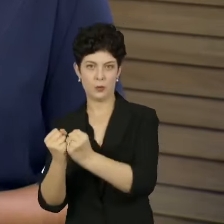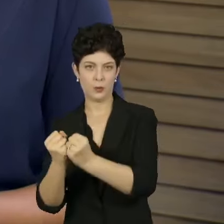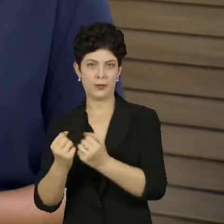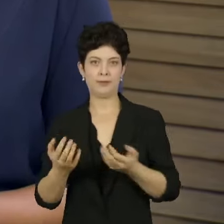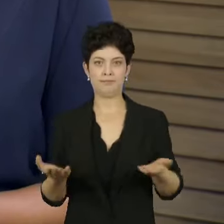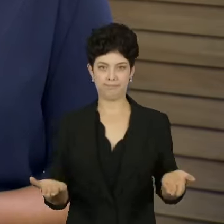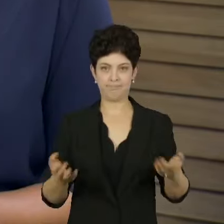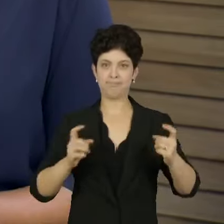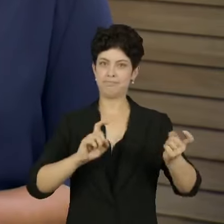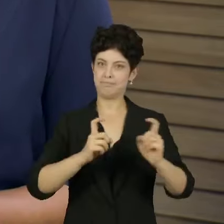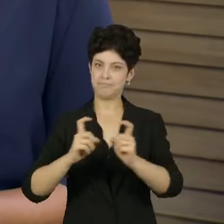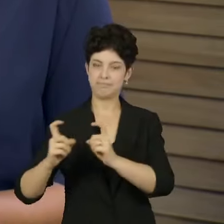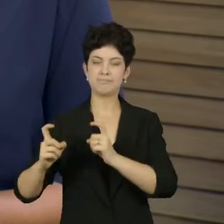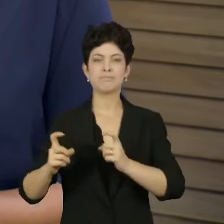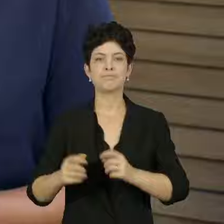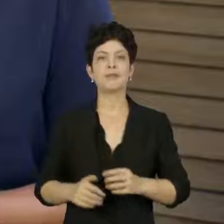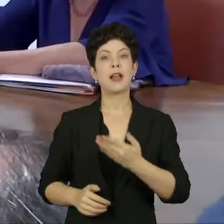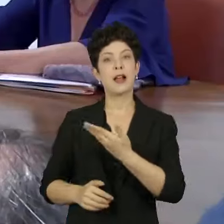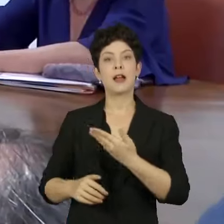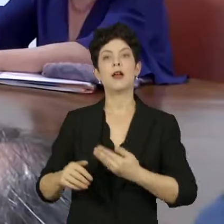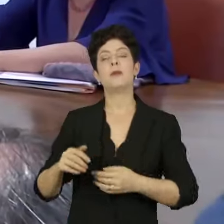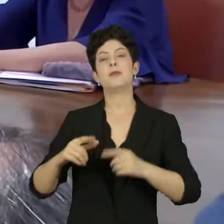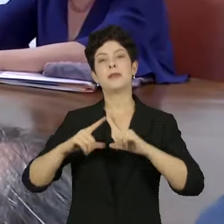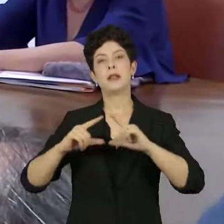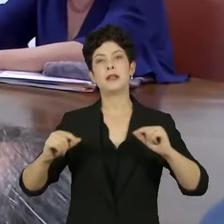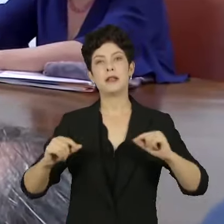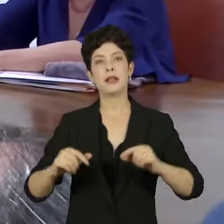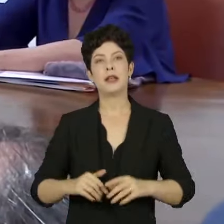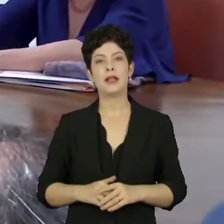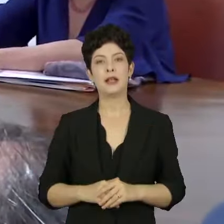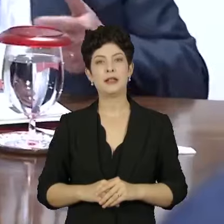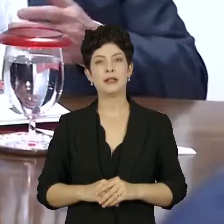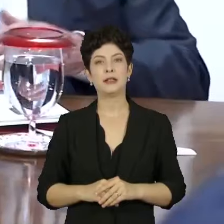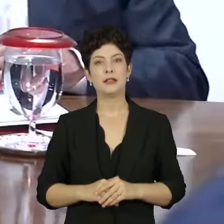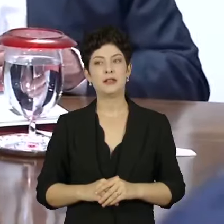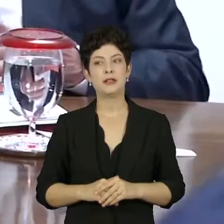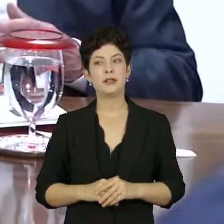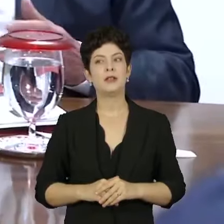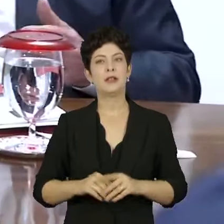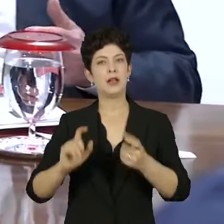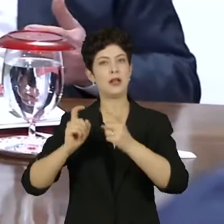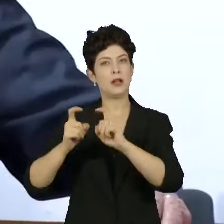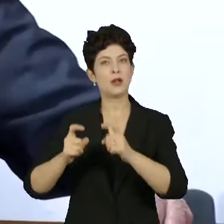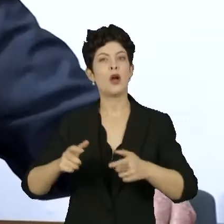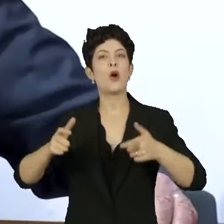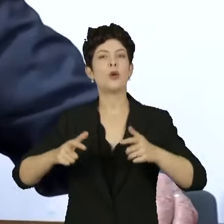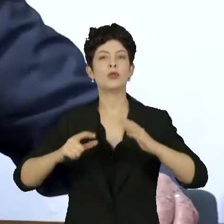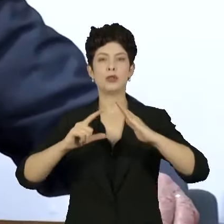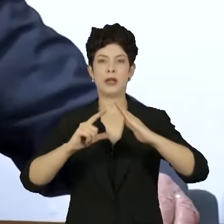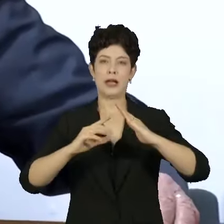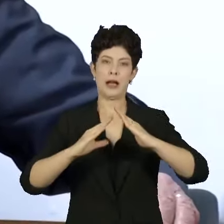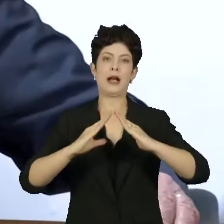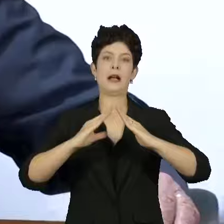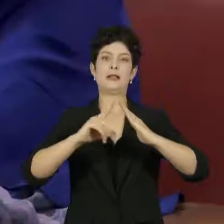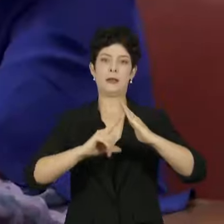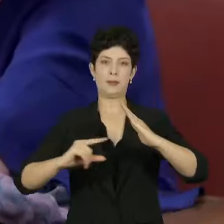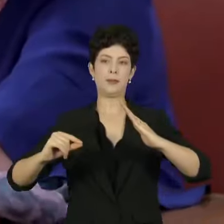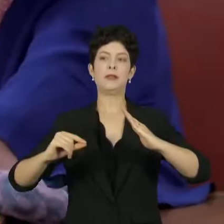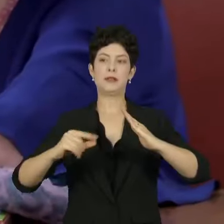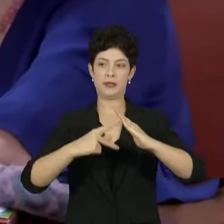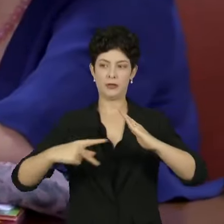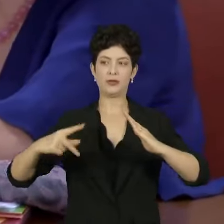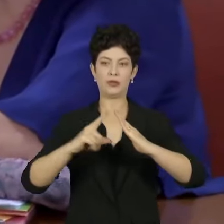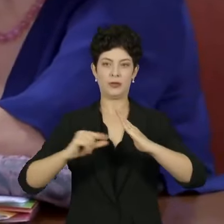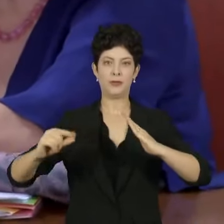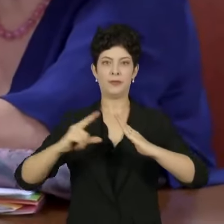Saúde, Tedros Adhanom, em Brasília. A reunião aconteceu no Palácio do Planalto. Além do presidente Lula, o